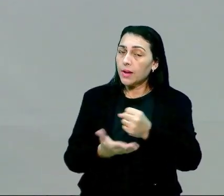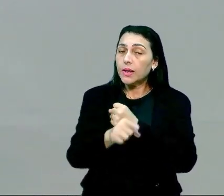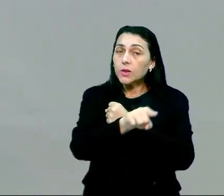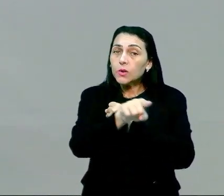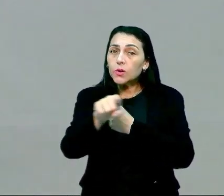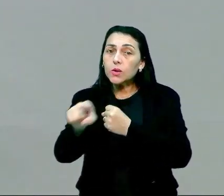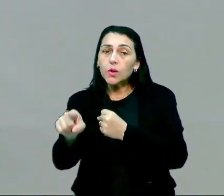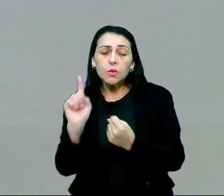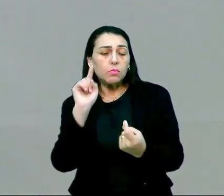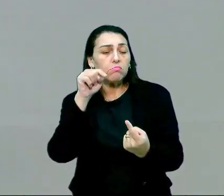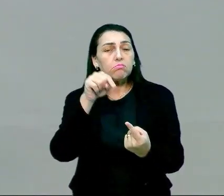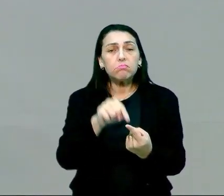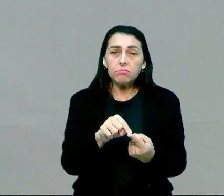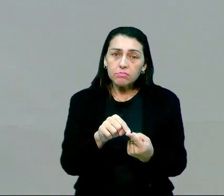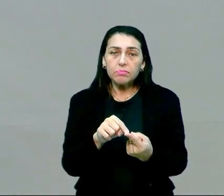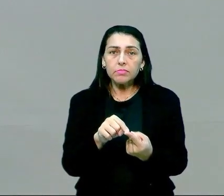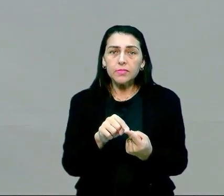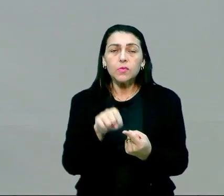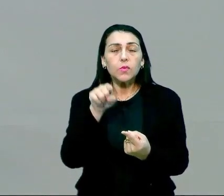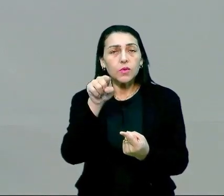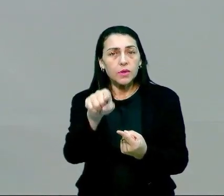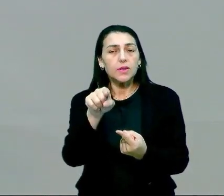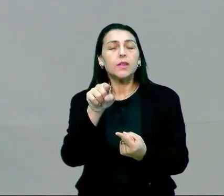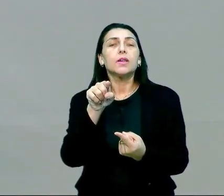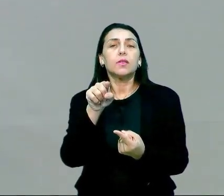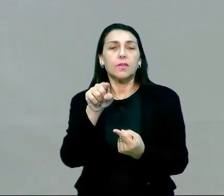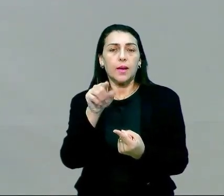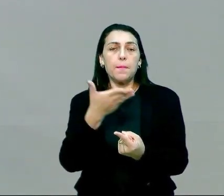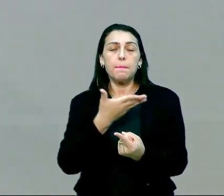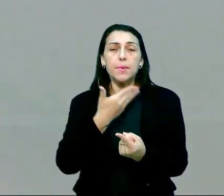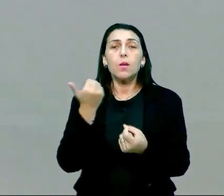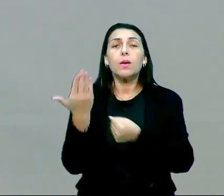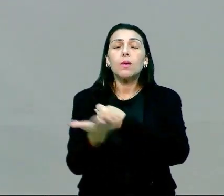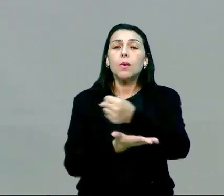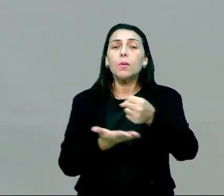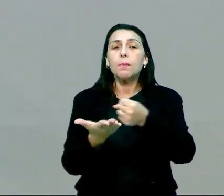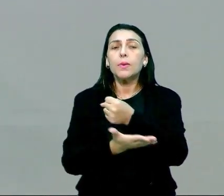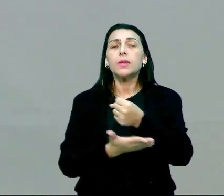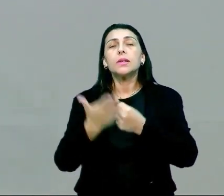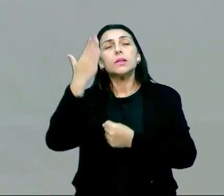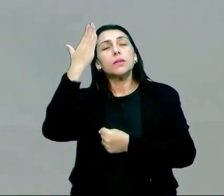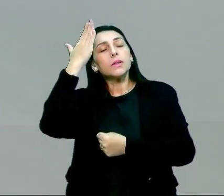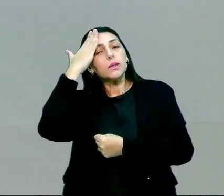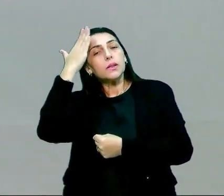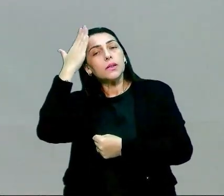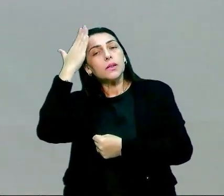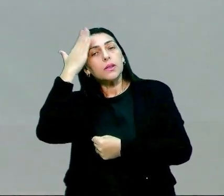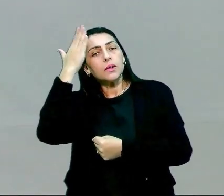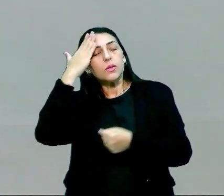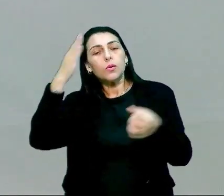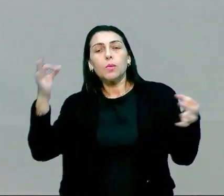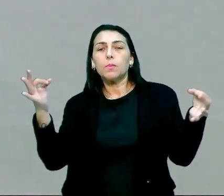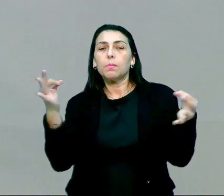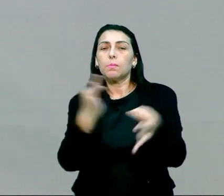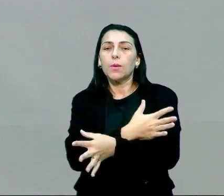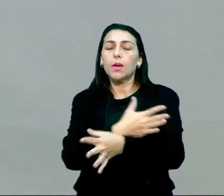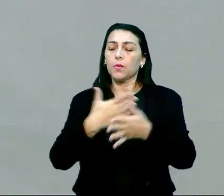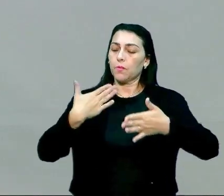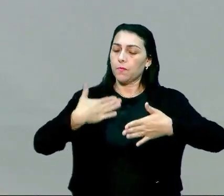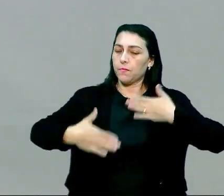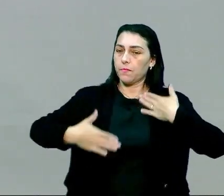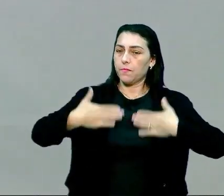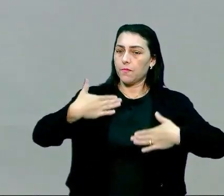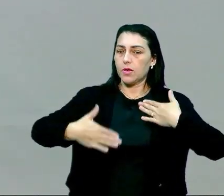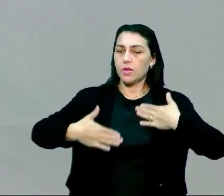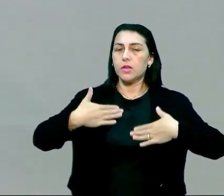suas expectativas. E você vai supri-las com base nessa compreensão do completo bem-estar físico,